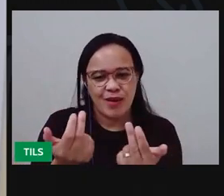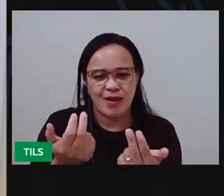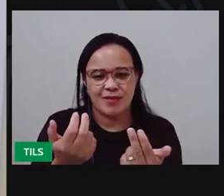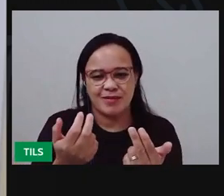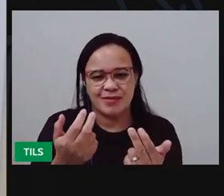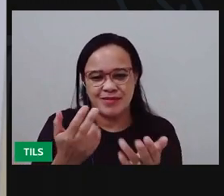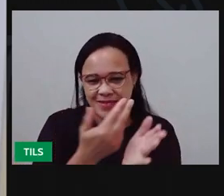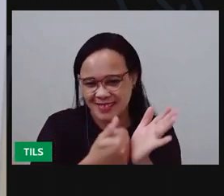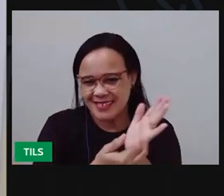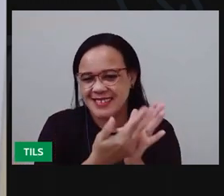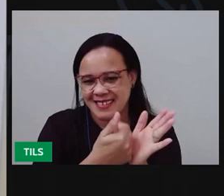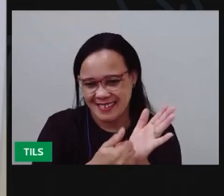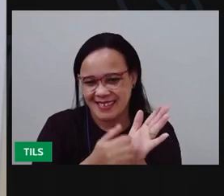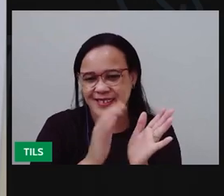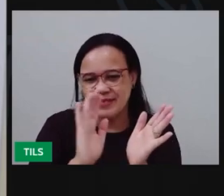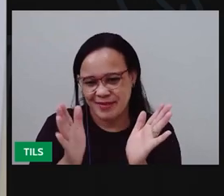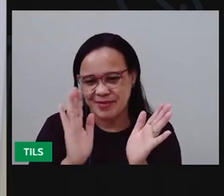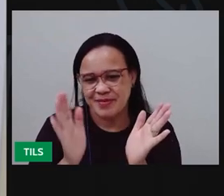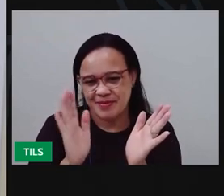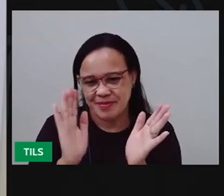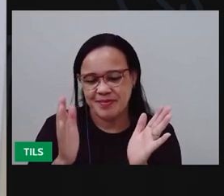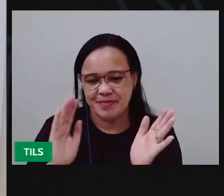Já fiz o desenho.